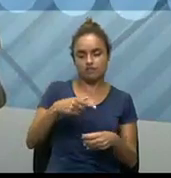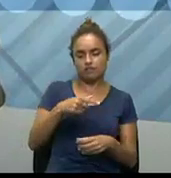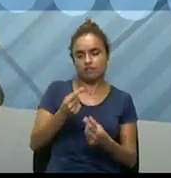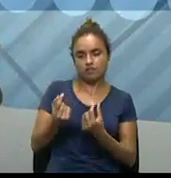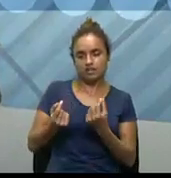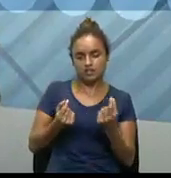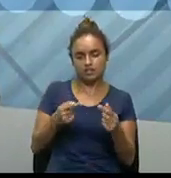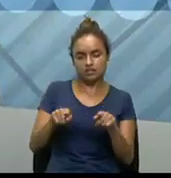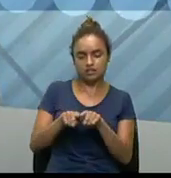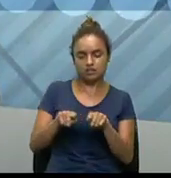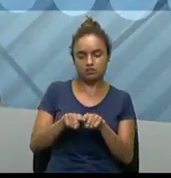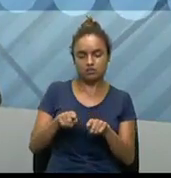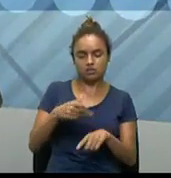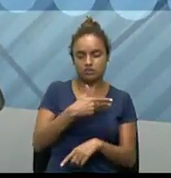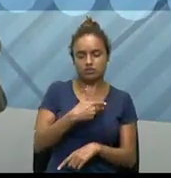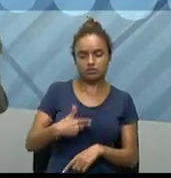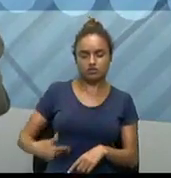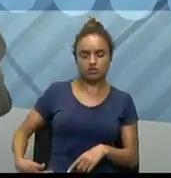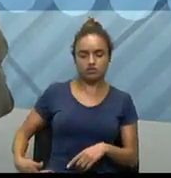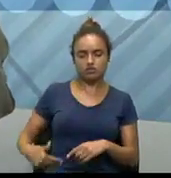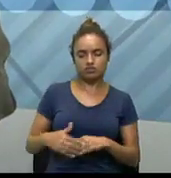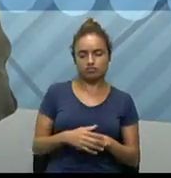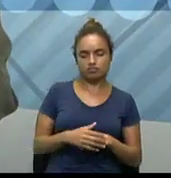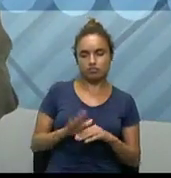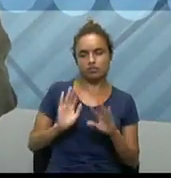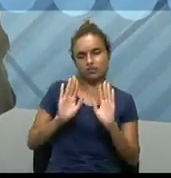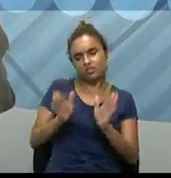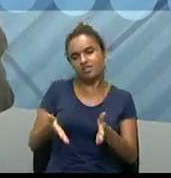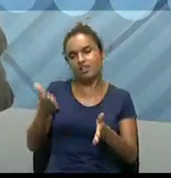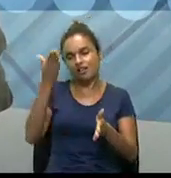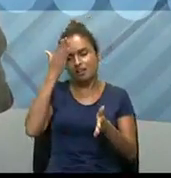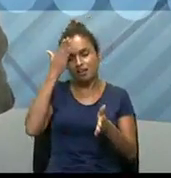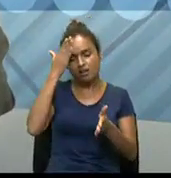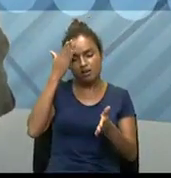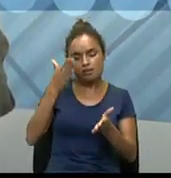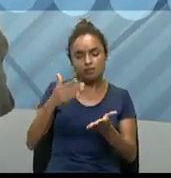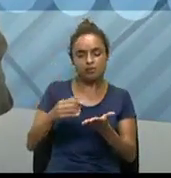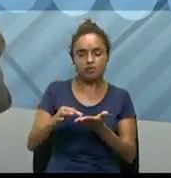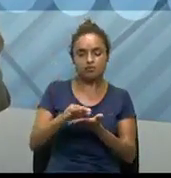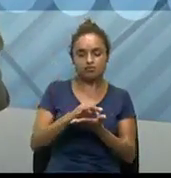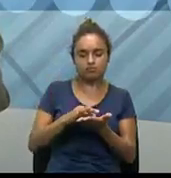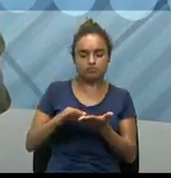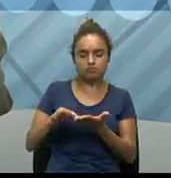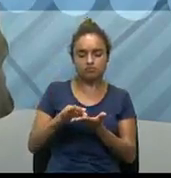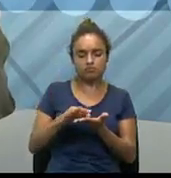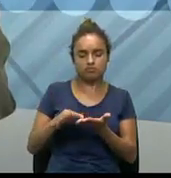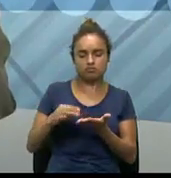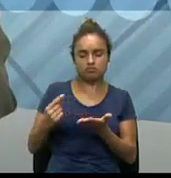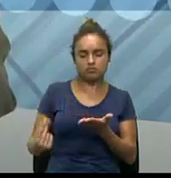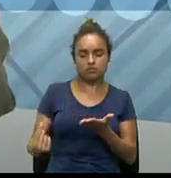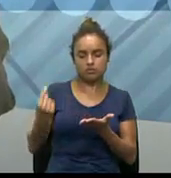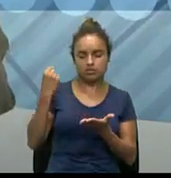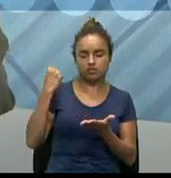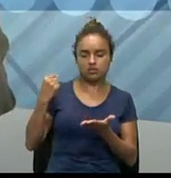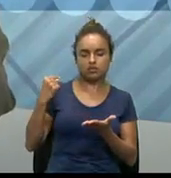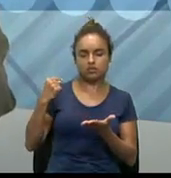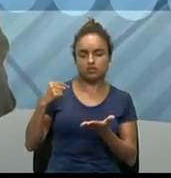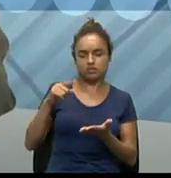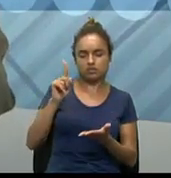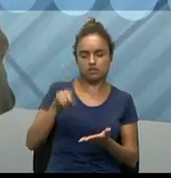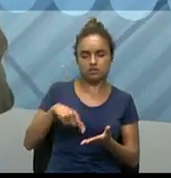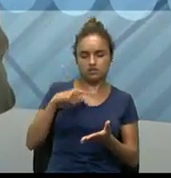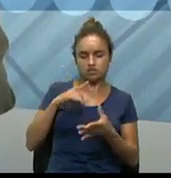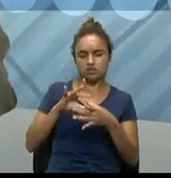questão da descentralização. Então, a gente sabe que as moedas tradicionais, tanto o real, tanto o dólar,